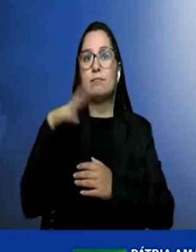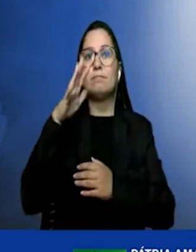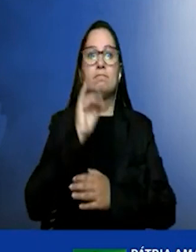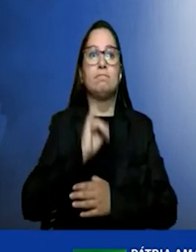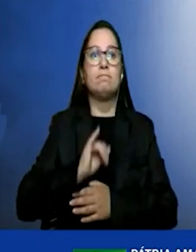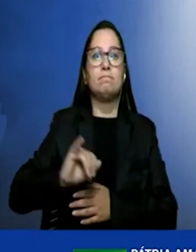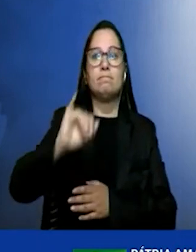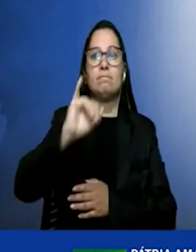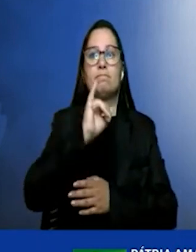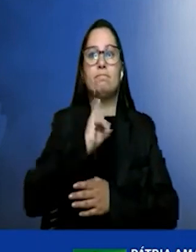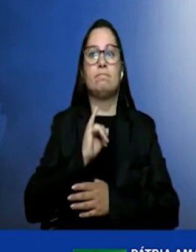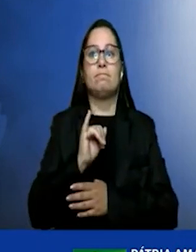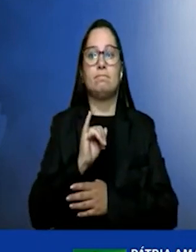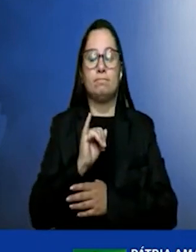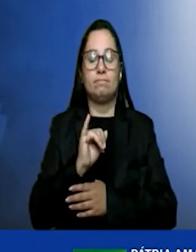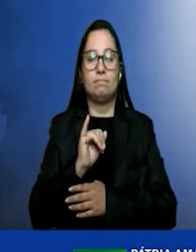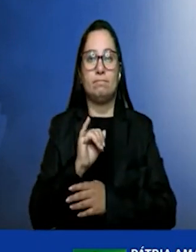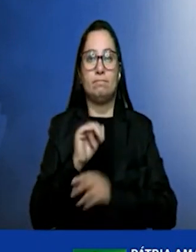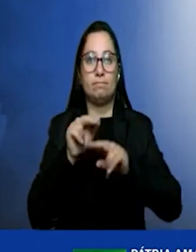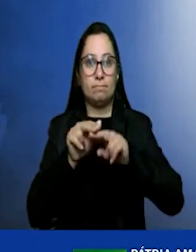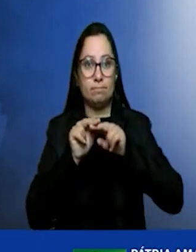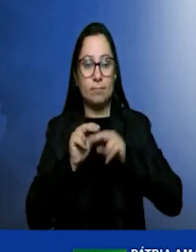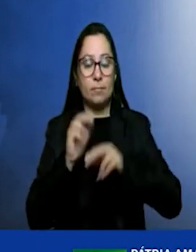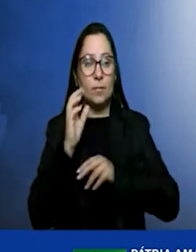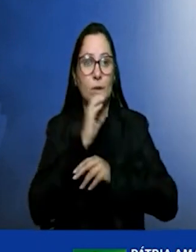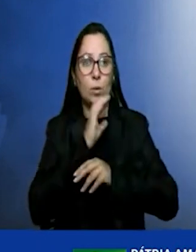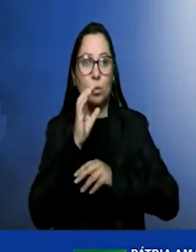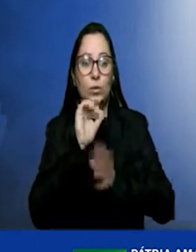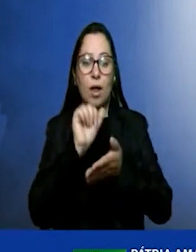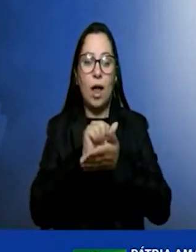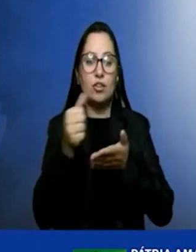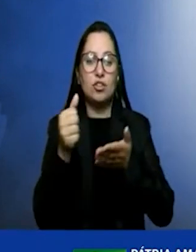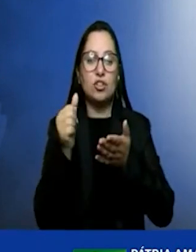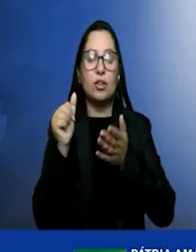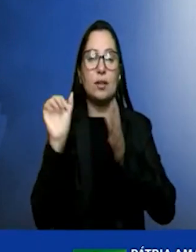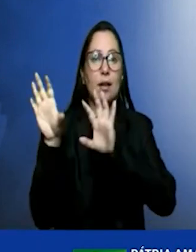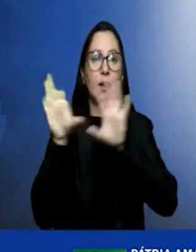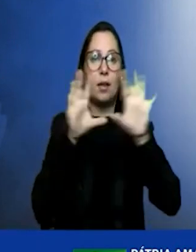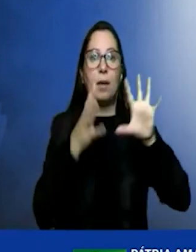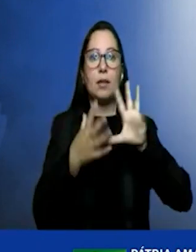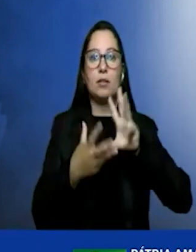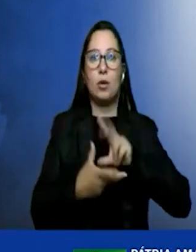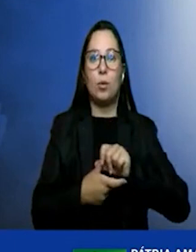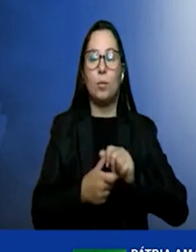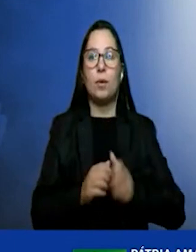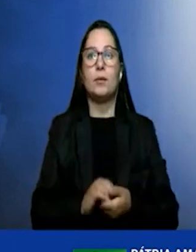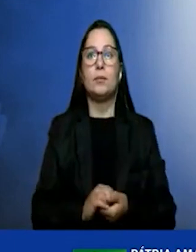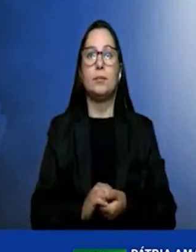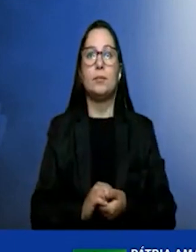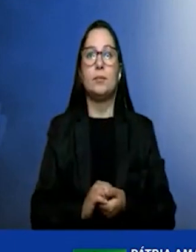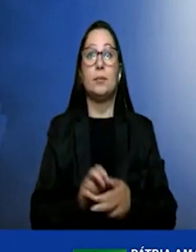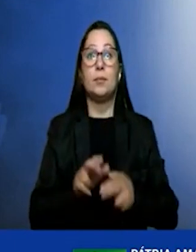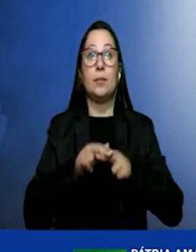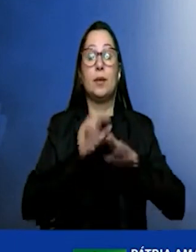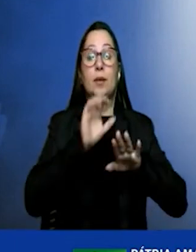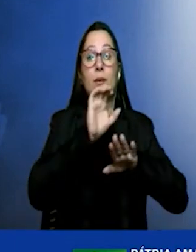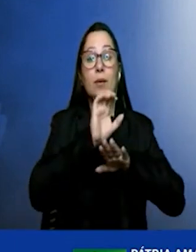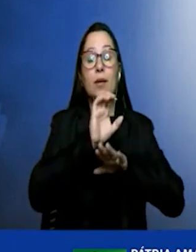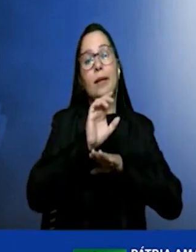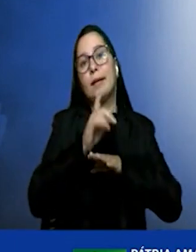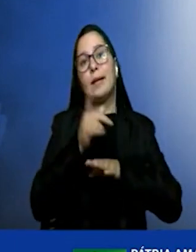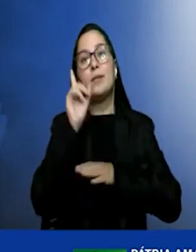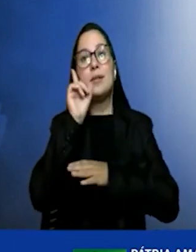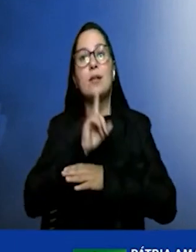que diz respeito à urgente agenda climática global, uma vez que os Estados Unidos e Alemanha